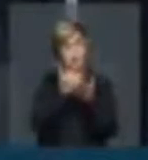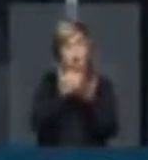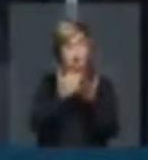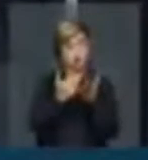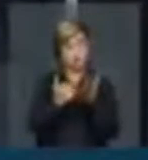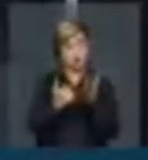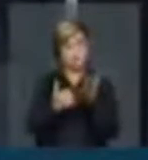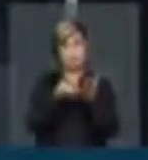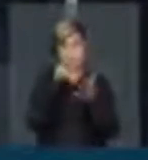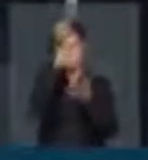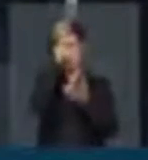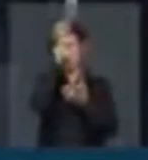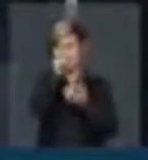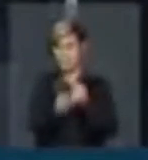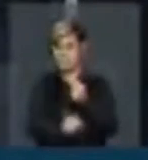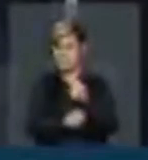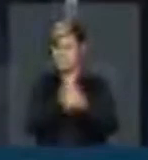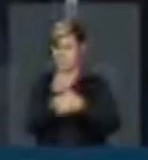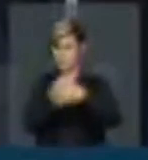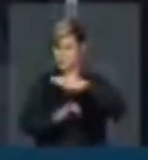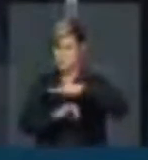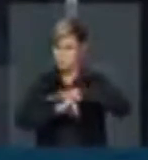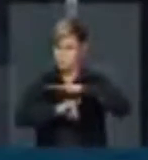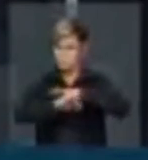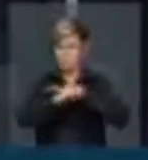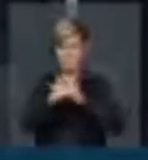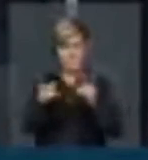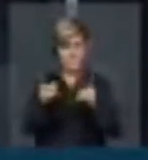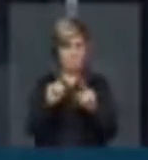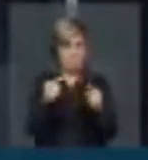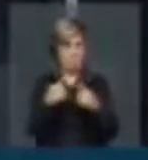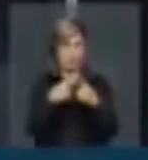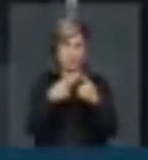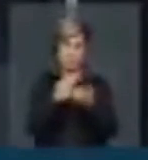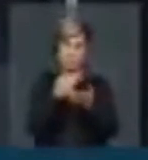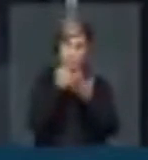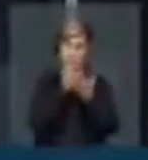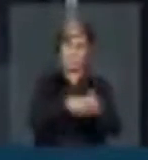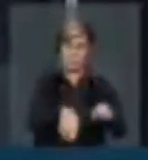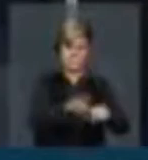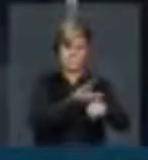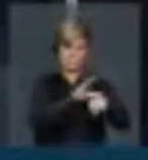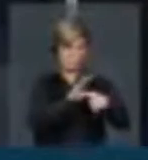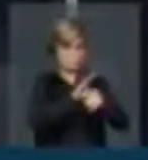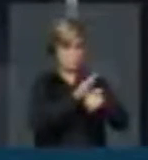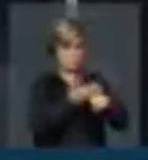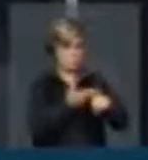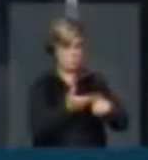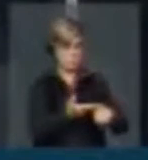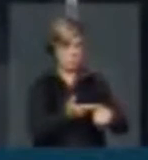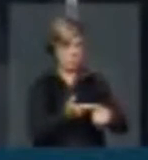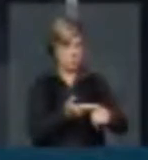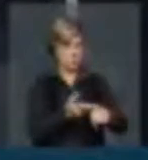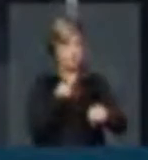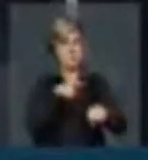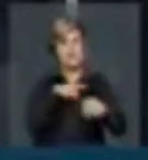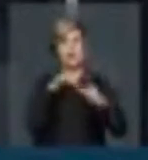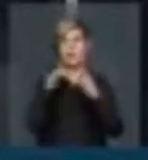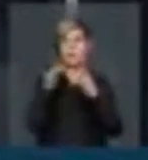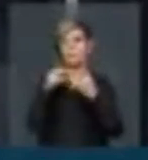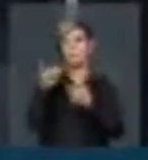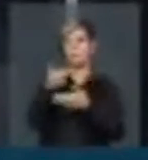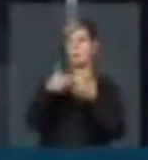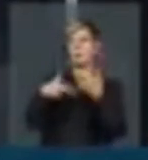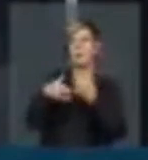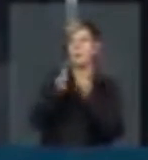poderes de uma instituição, que nós temos da Constituição, deputado Júlio Campos. É relacionada entre